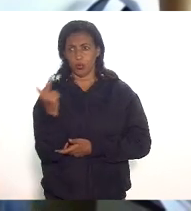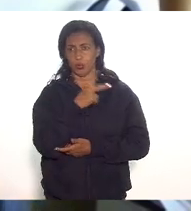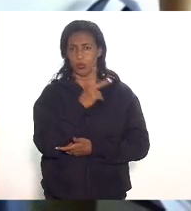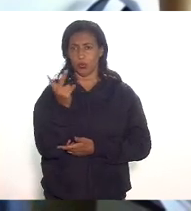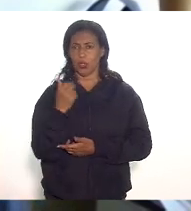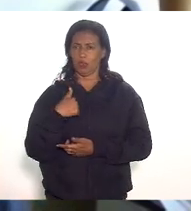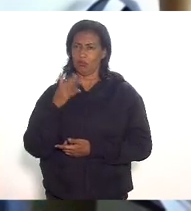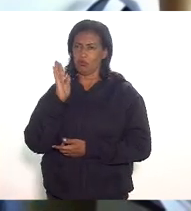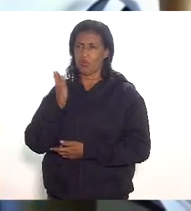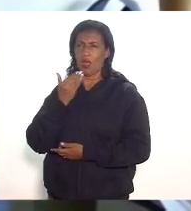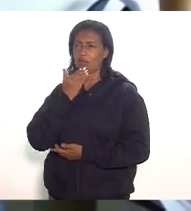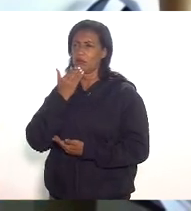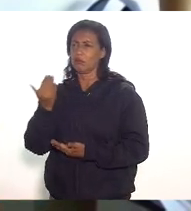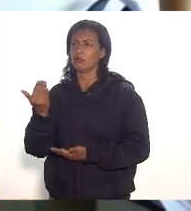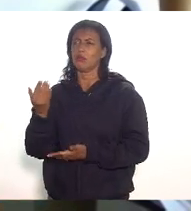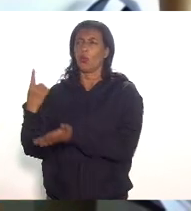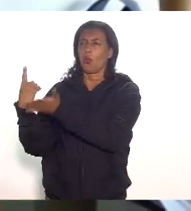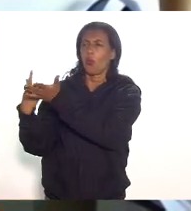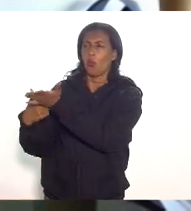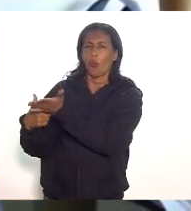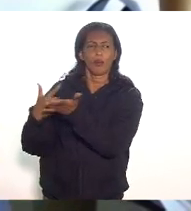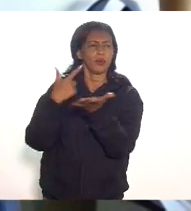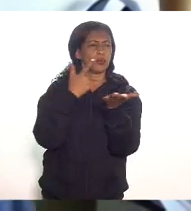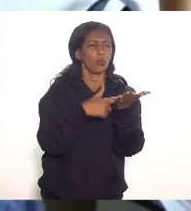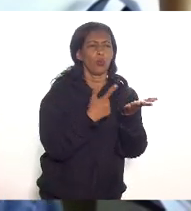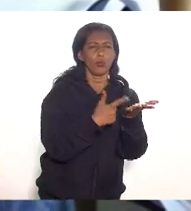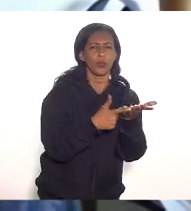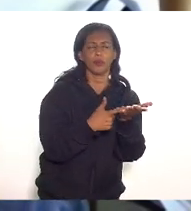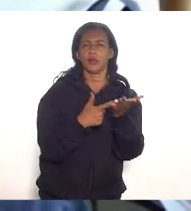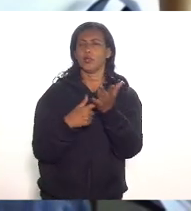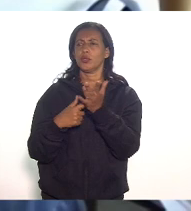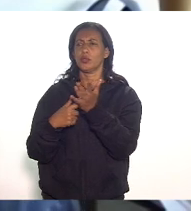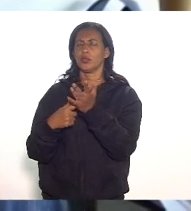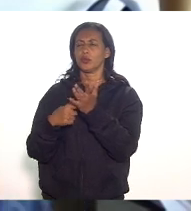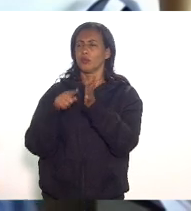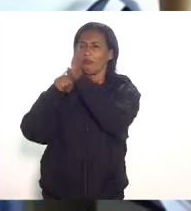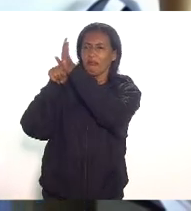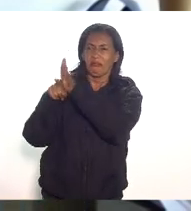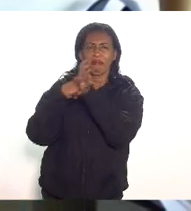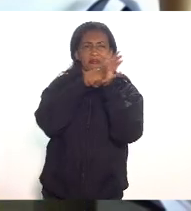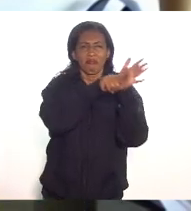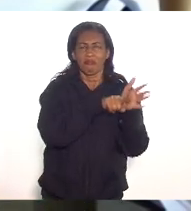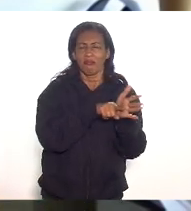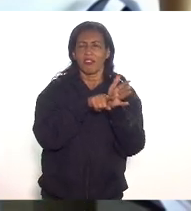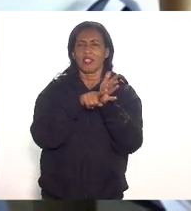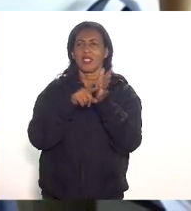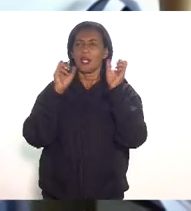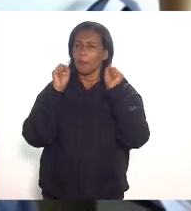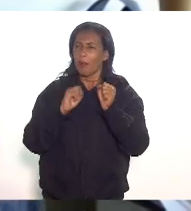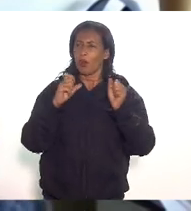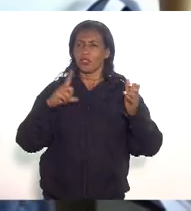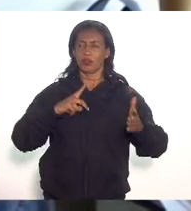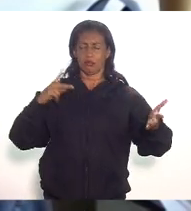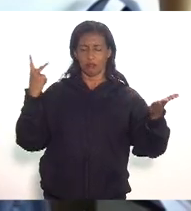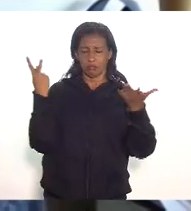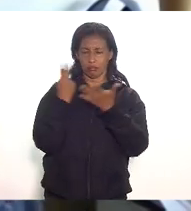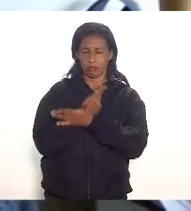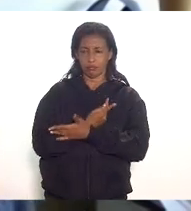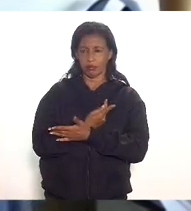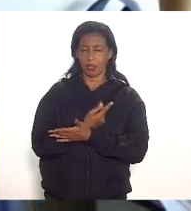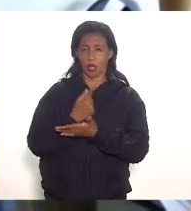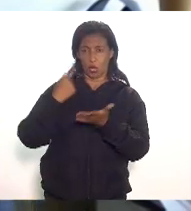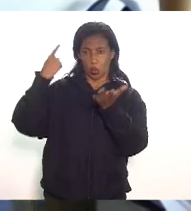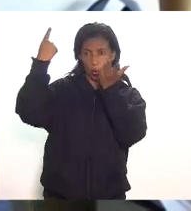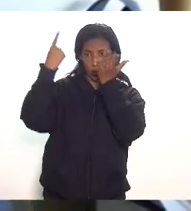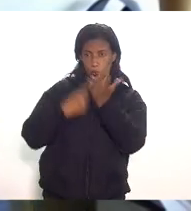todos os compromissos simulações e verificações que podem ter existido no cumprimento